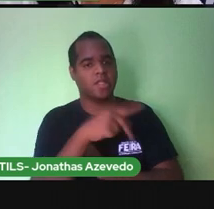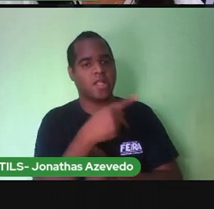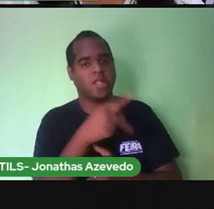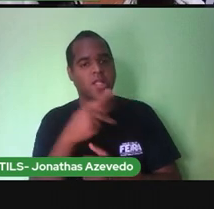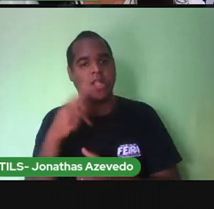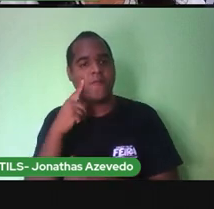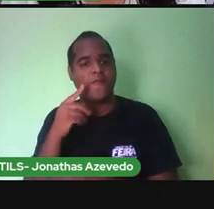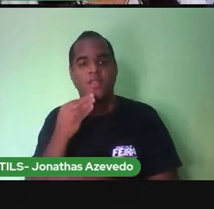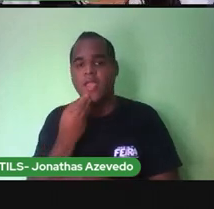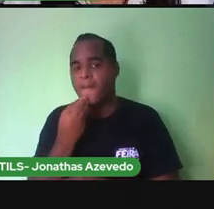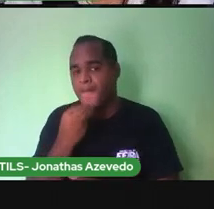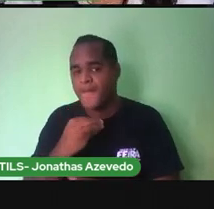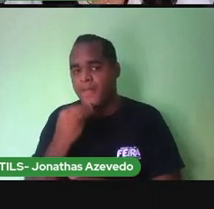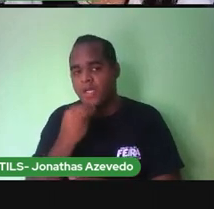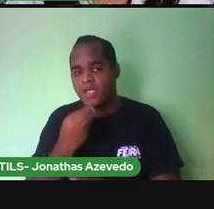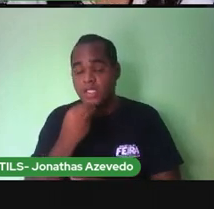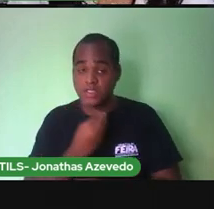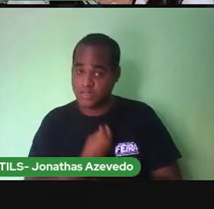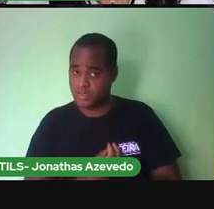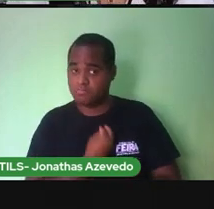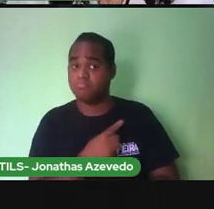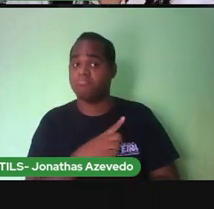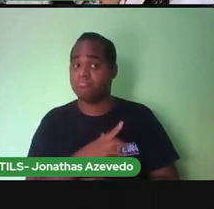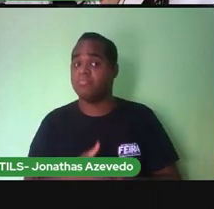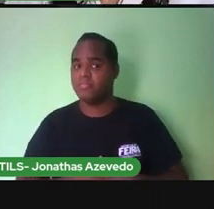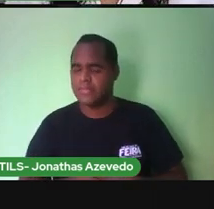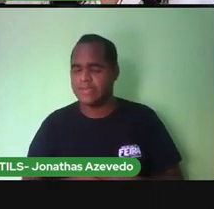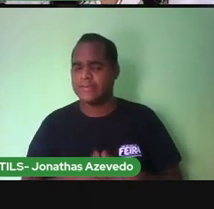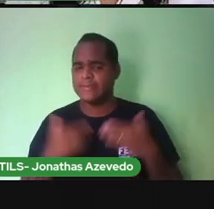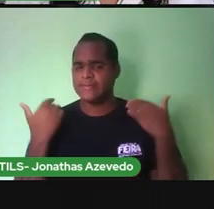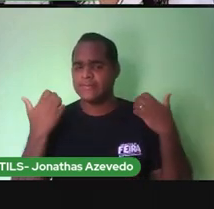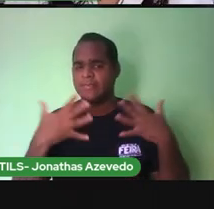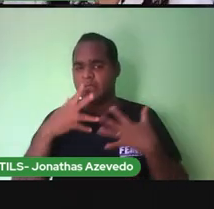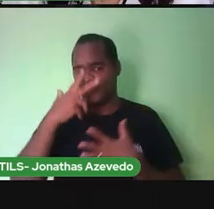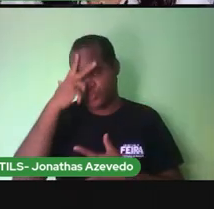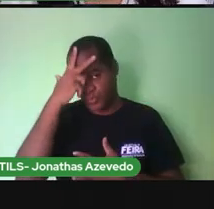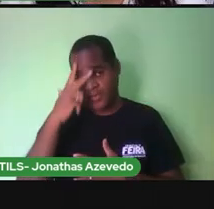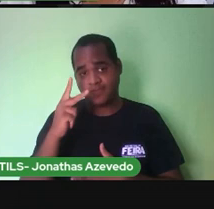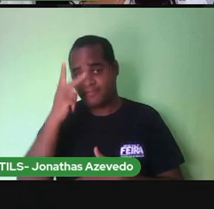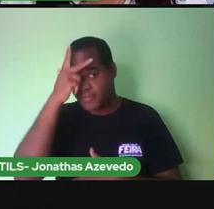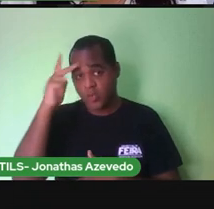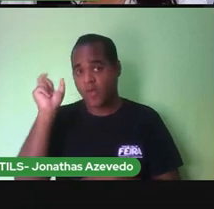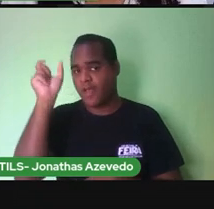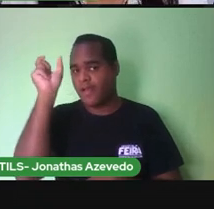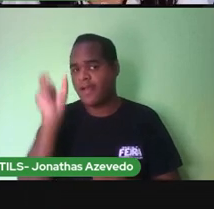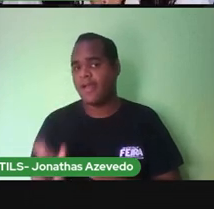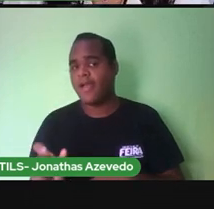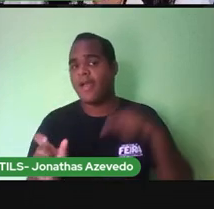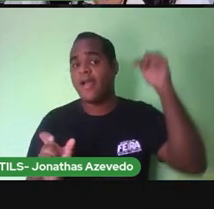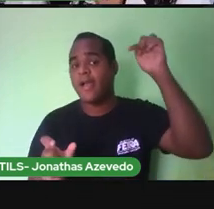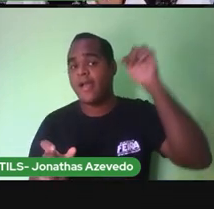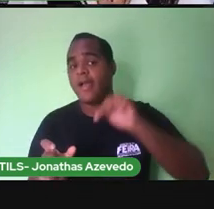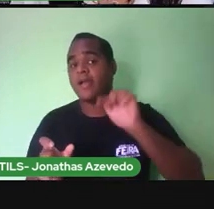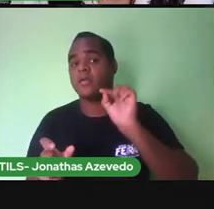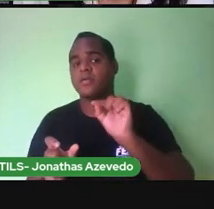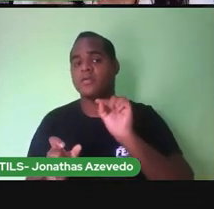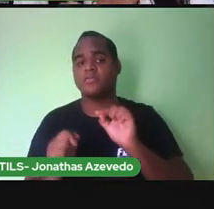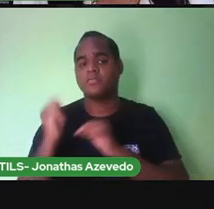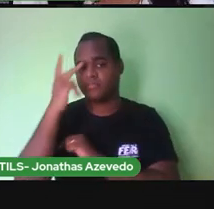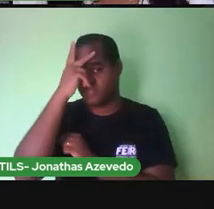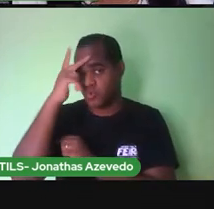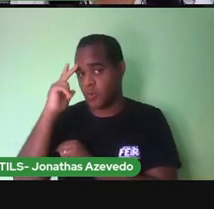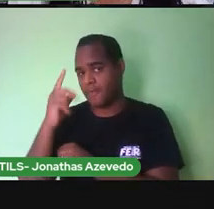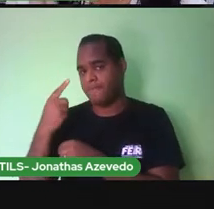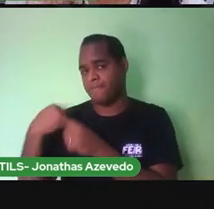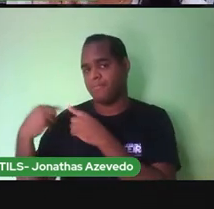oportunidade de ver? Ou seja, foi a história de alguém. O registro histórico de uma pessoa e que